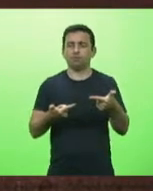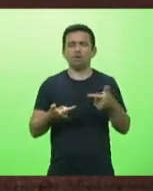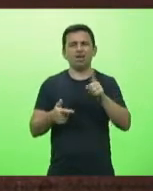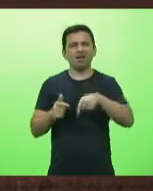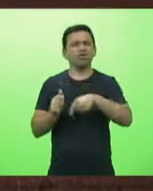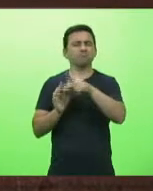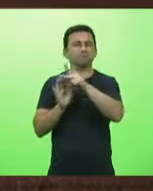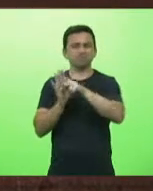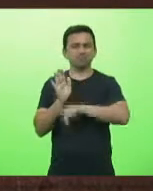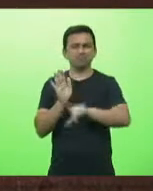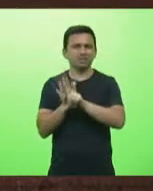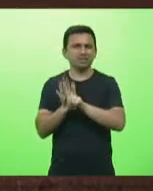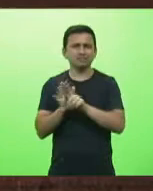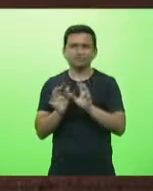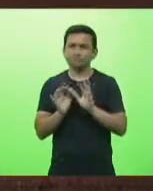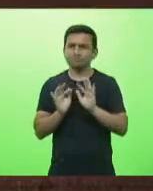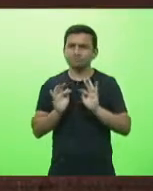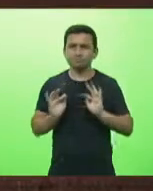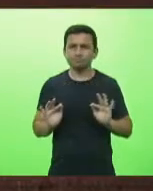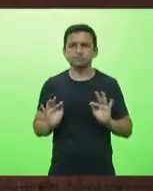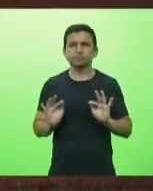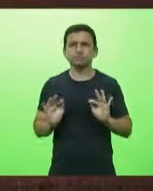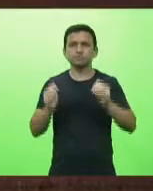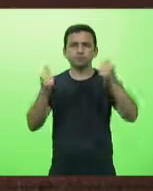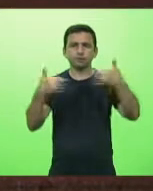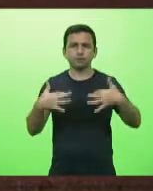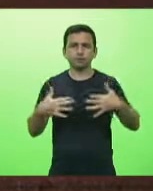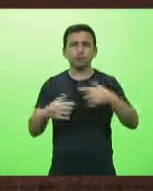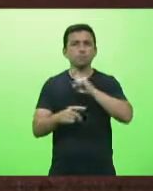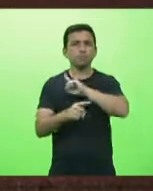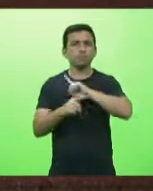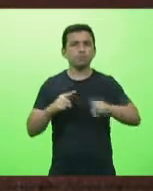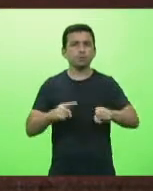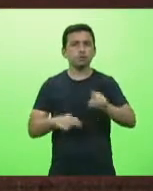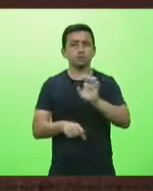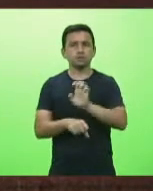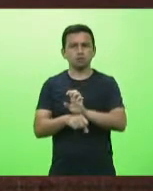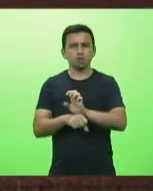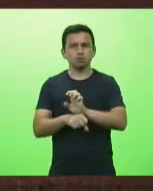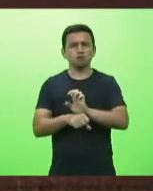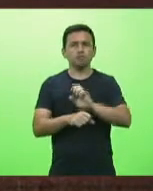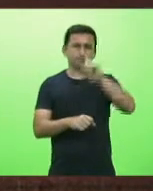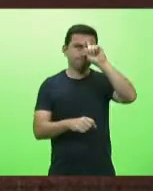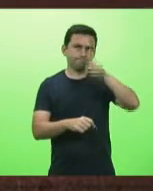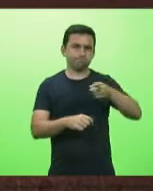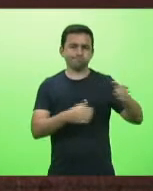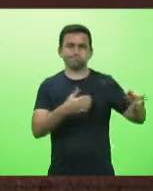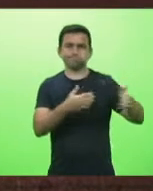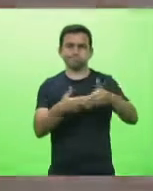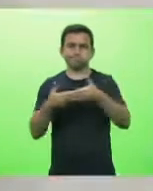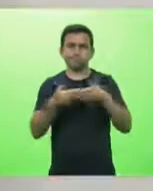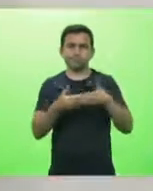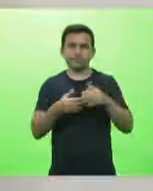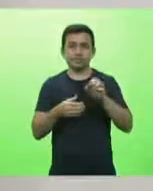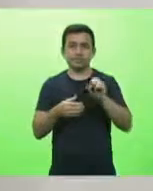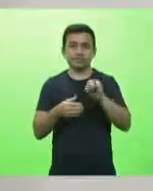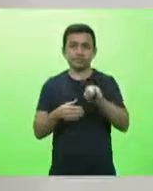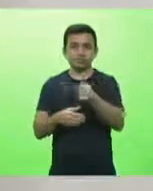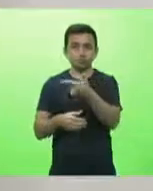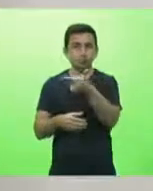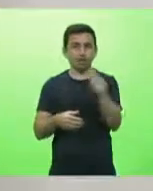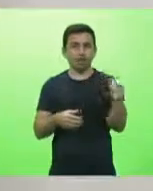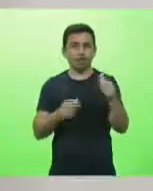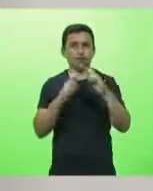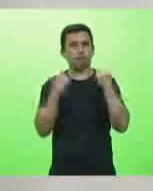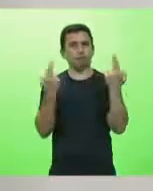e no primeiro artigo nós podemos ler fica proibido ao Estado a decretação do fechamento sem a realização de reunião prévia